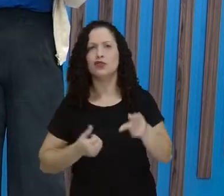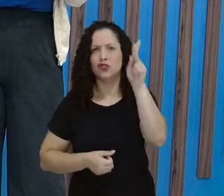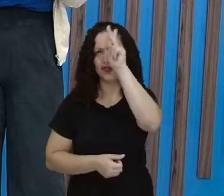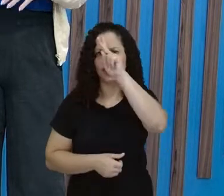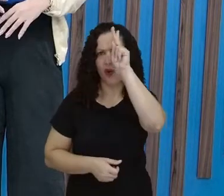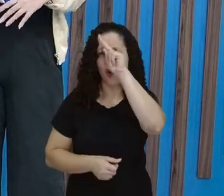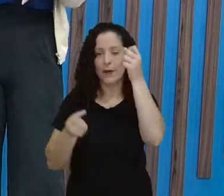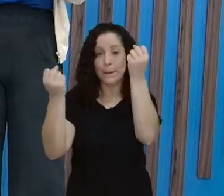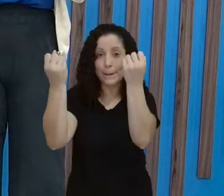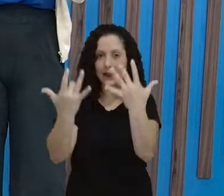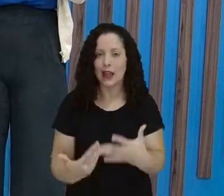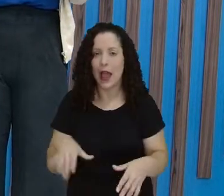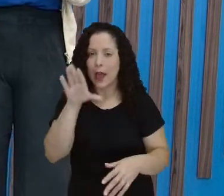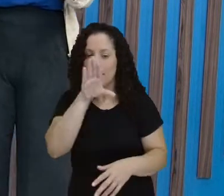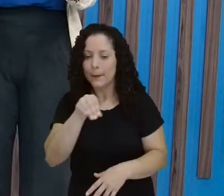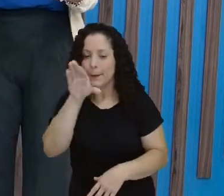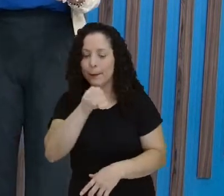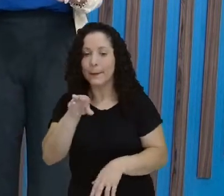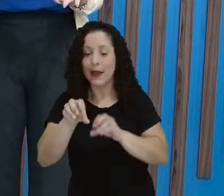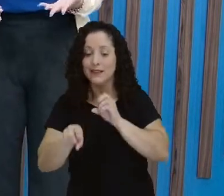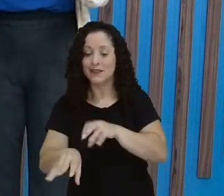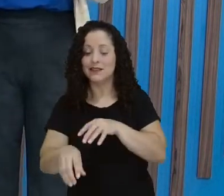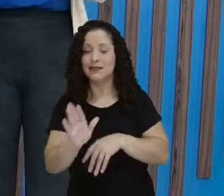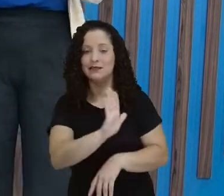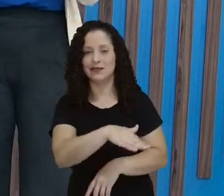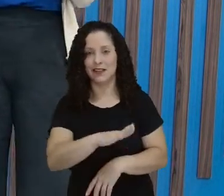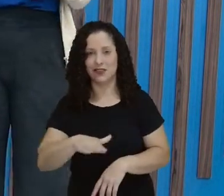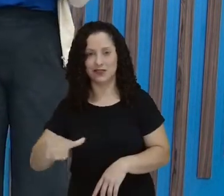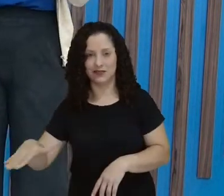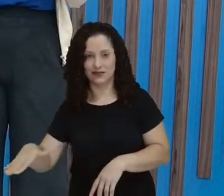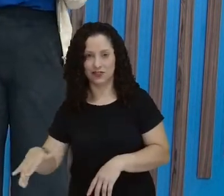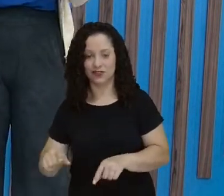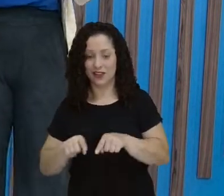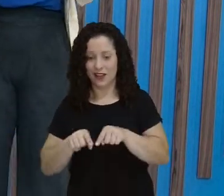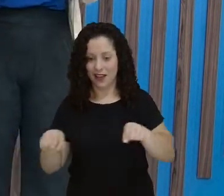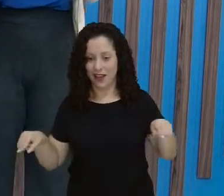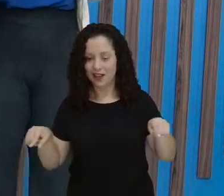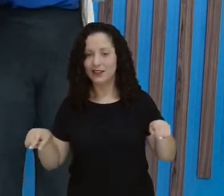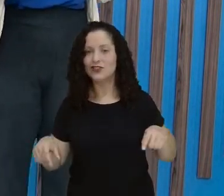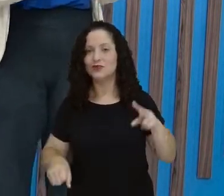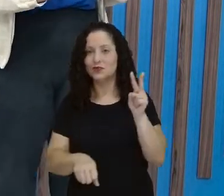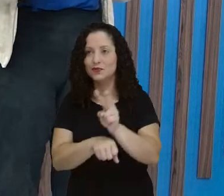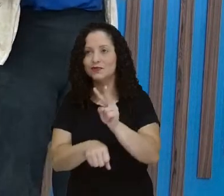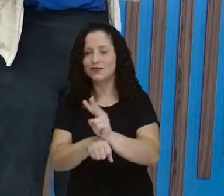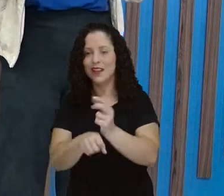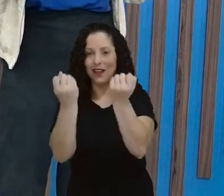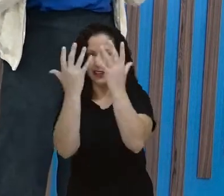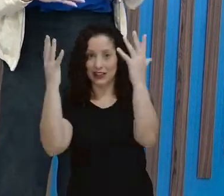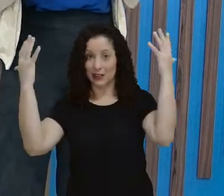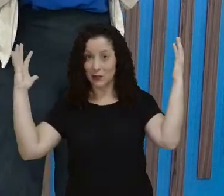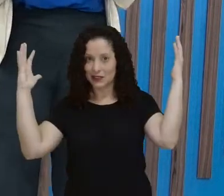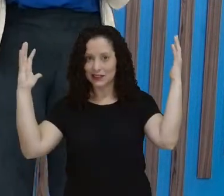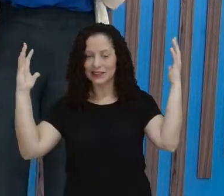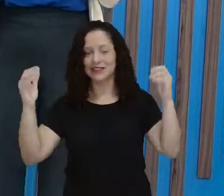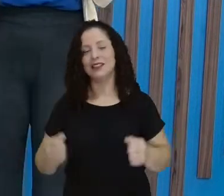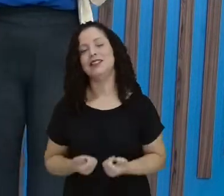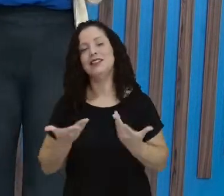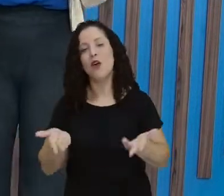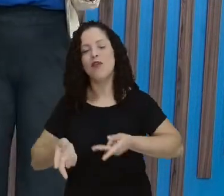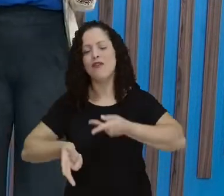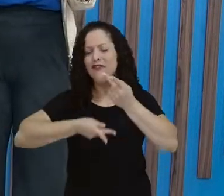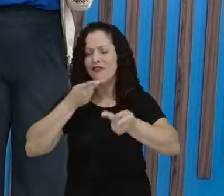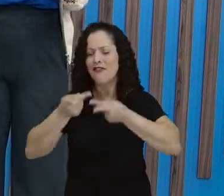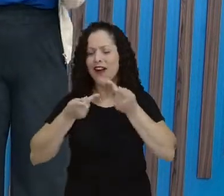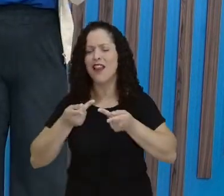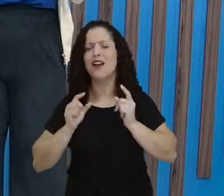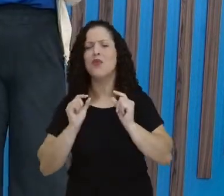histórias, eles querem educar as crianças para poder cuidar da natureza. Então, eles começam contando esses